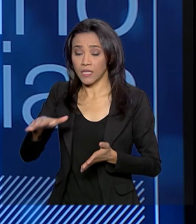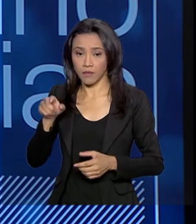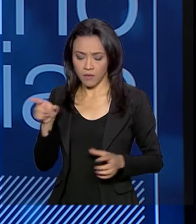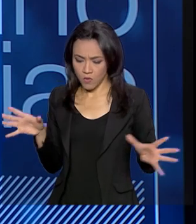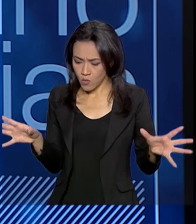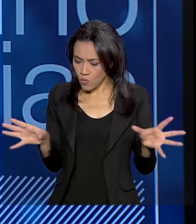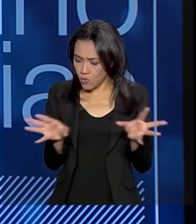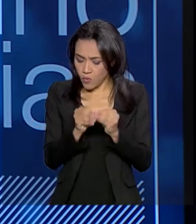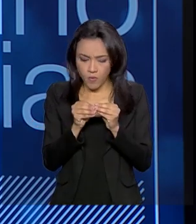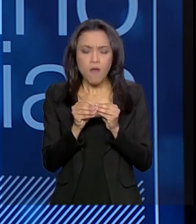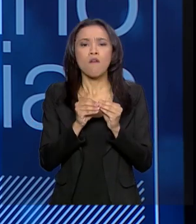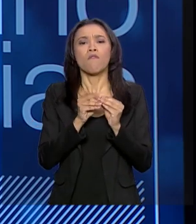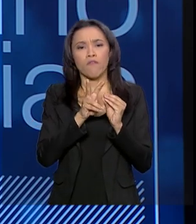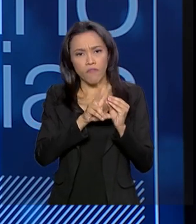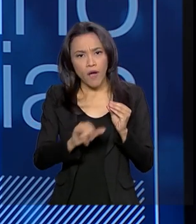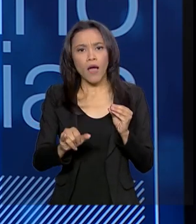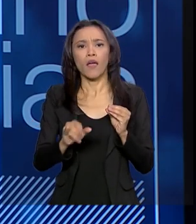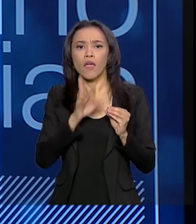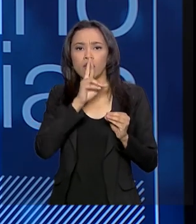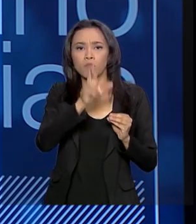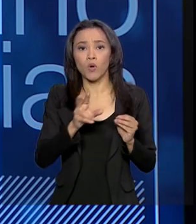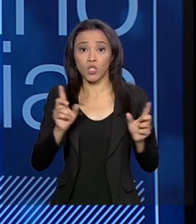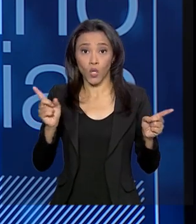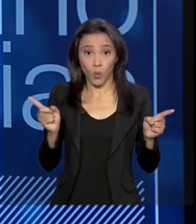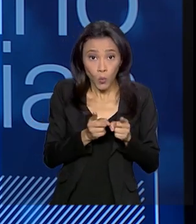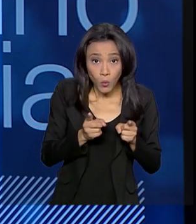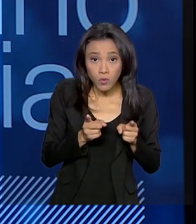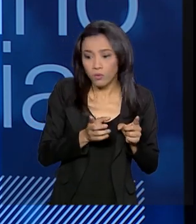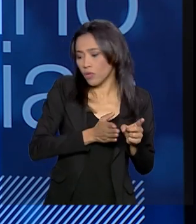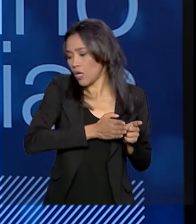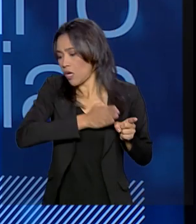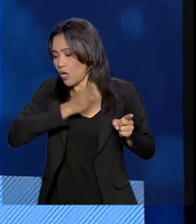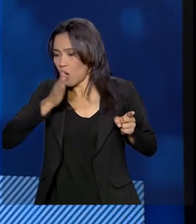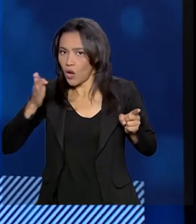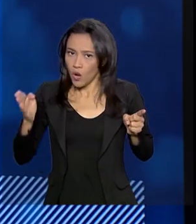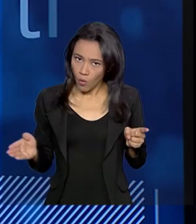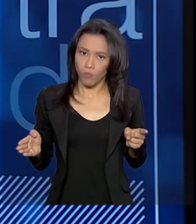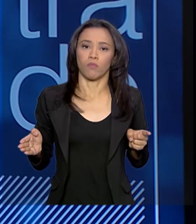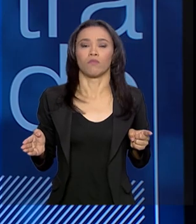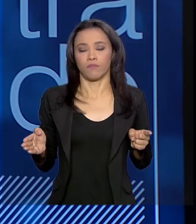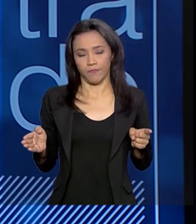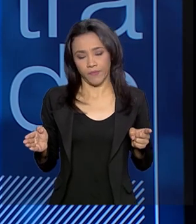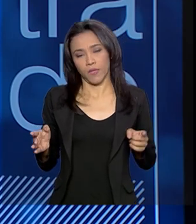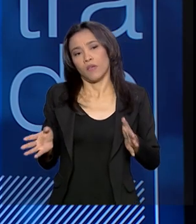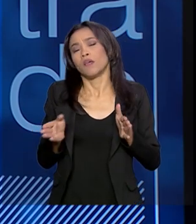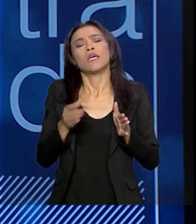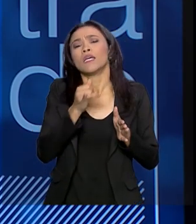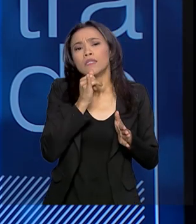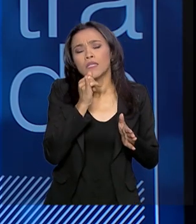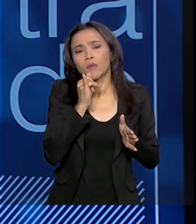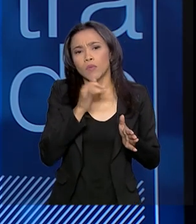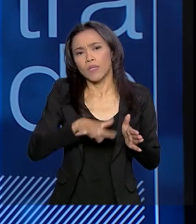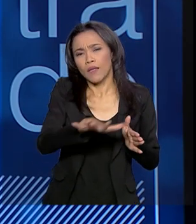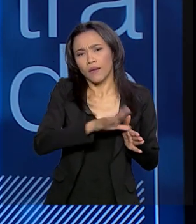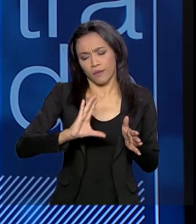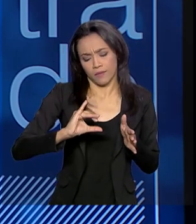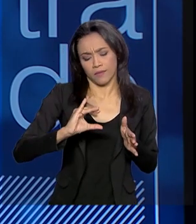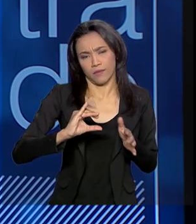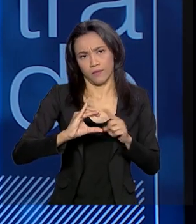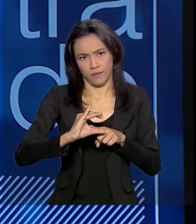vão dar resultados de curto, médio e longo prazo. Vou dar exemplo, temos de impacto científico que a estava comentando,